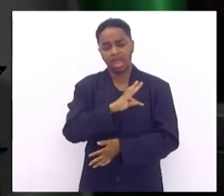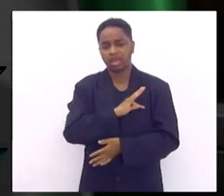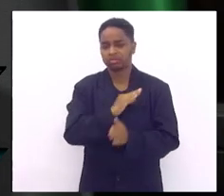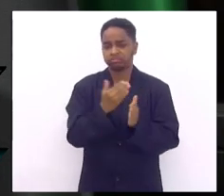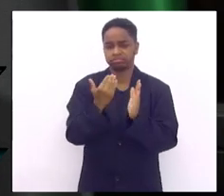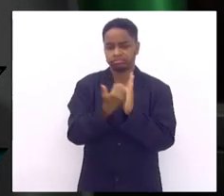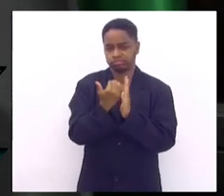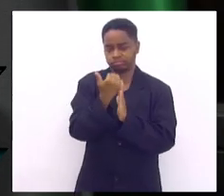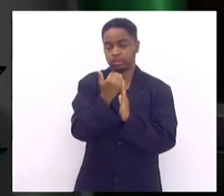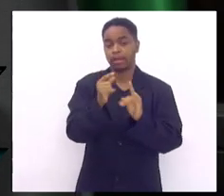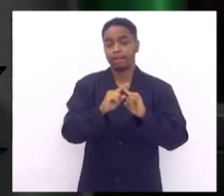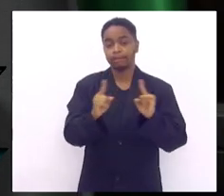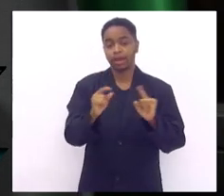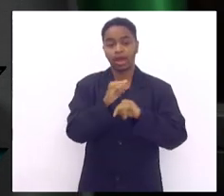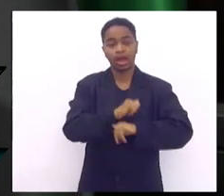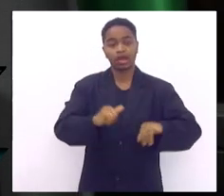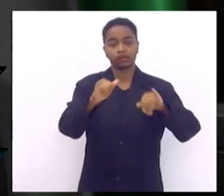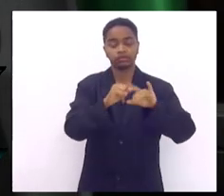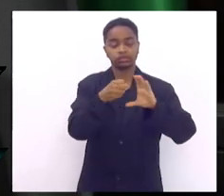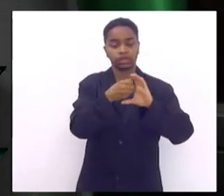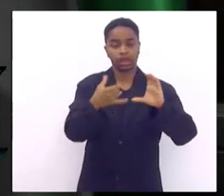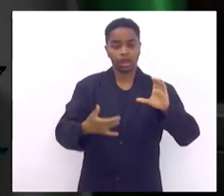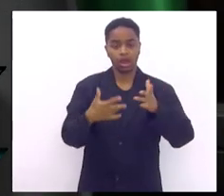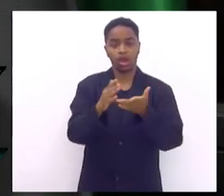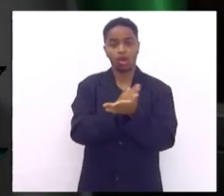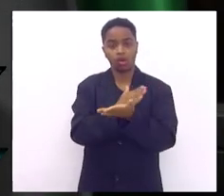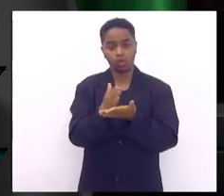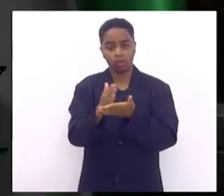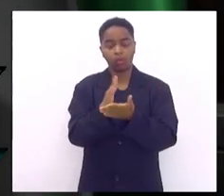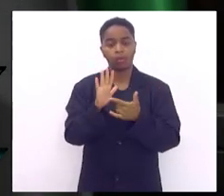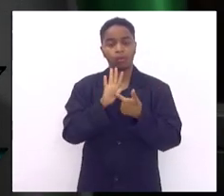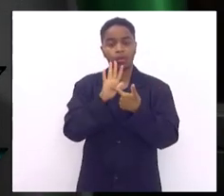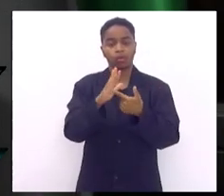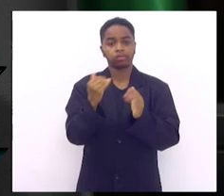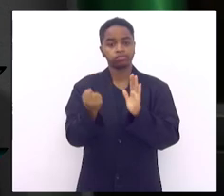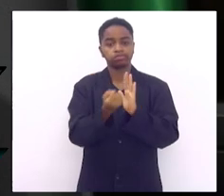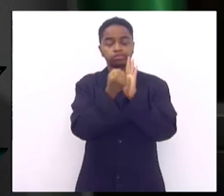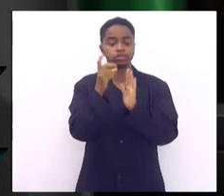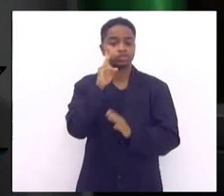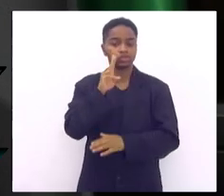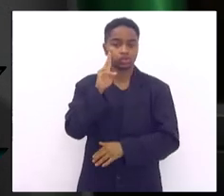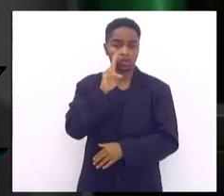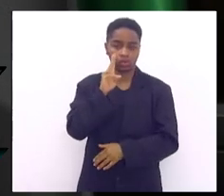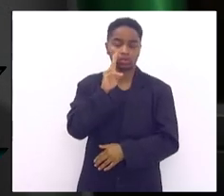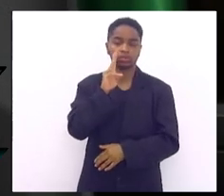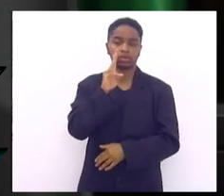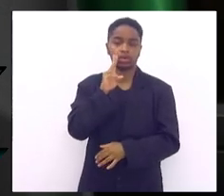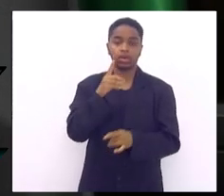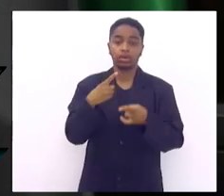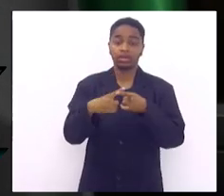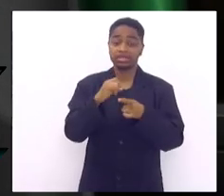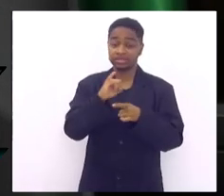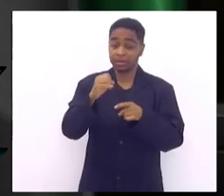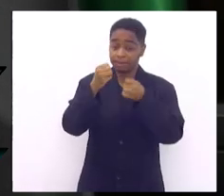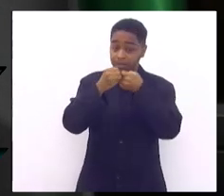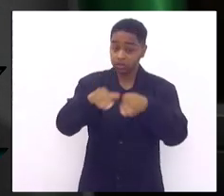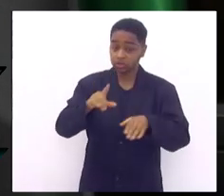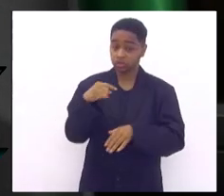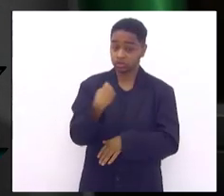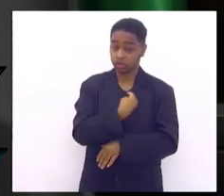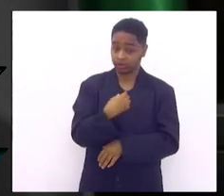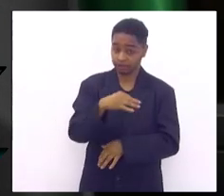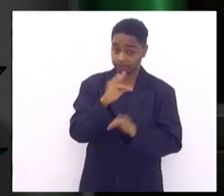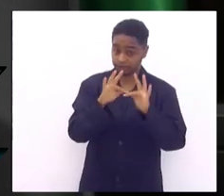alerta para certos aspectos de um histórico bastante marcante que quando afeta a nossa família